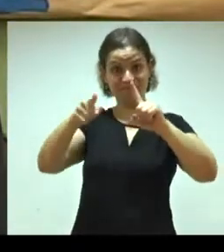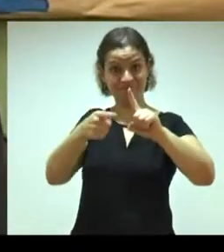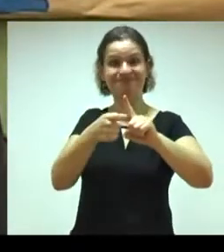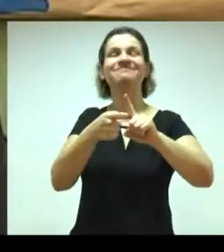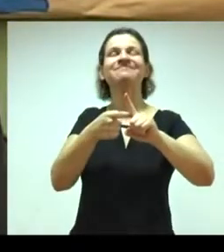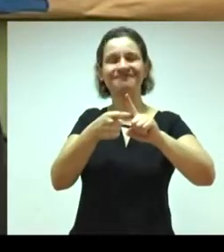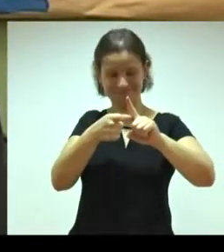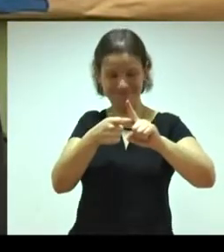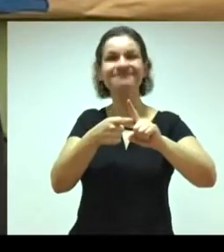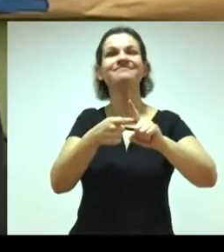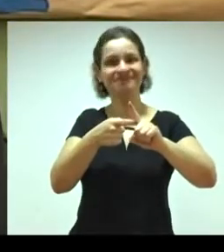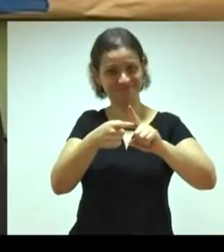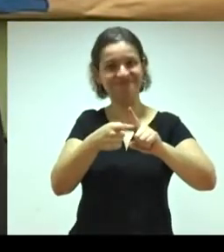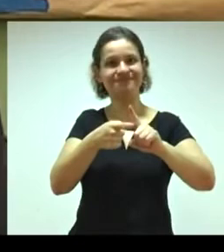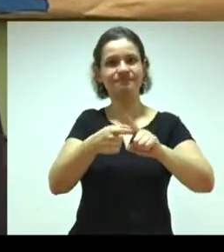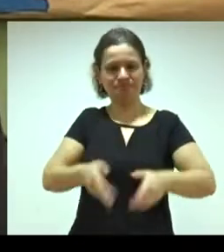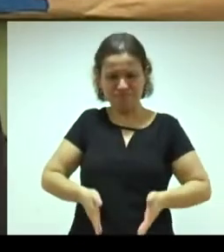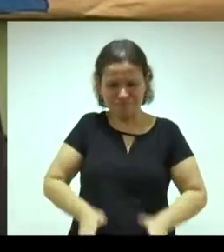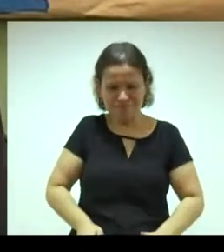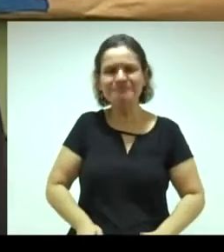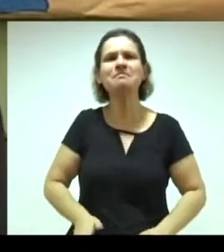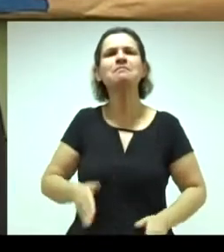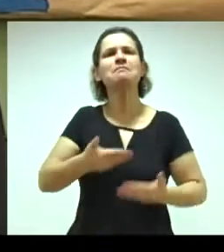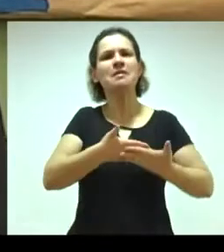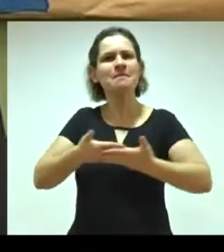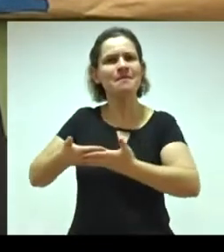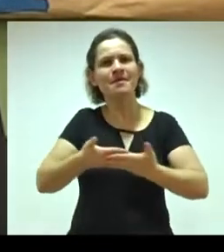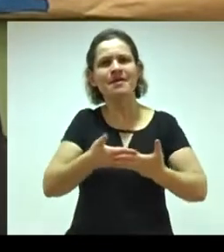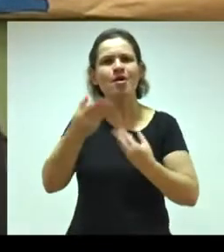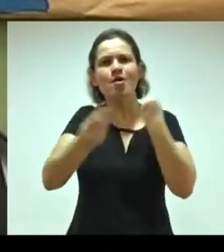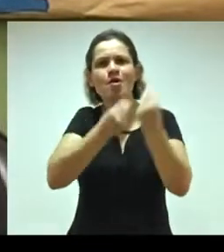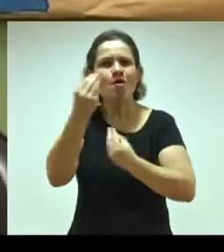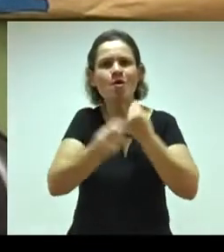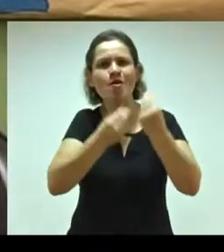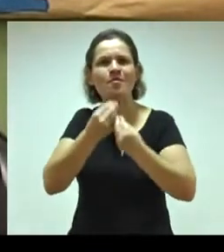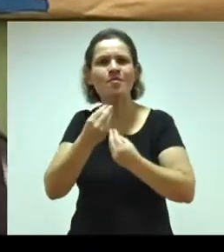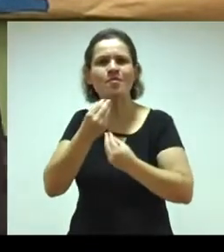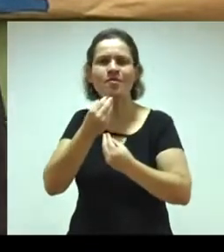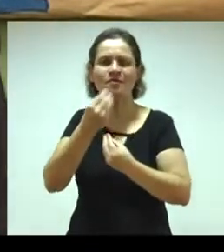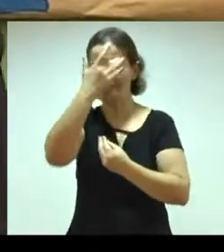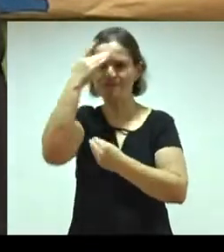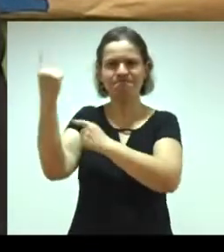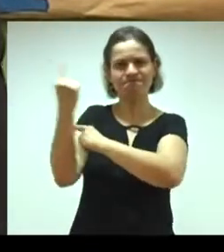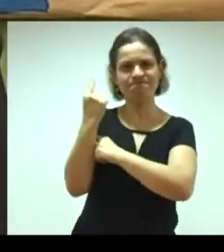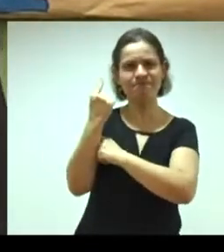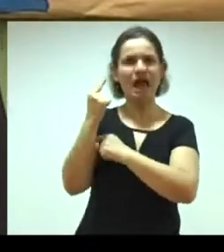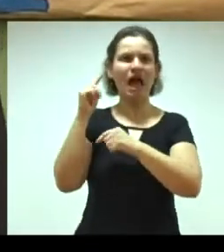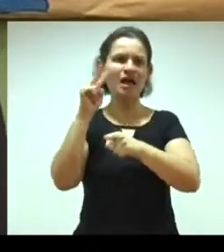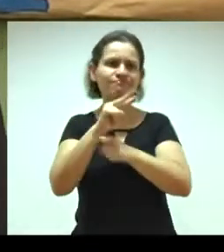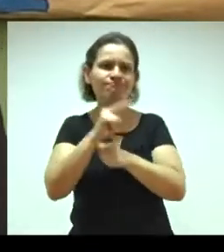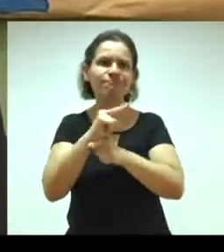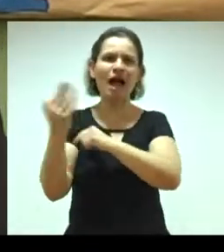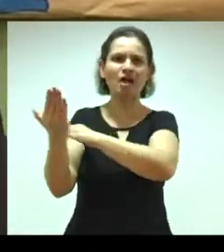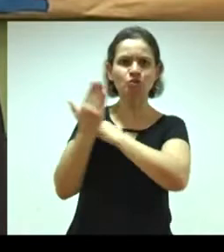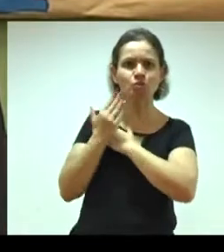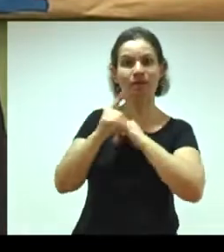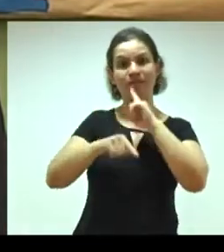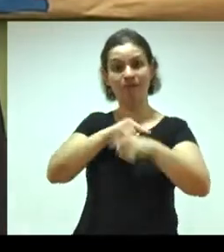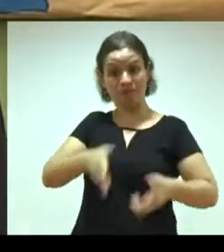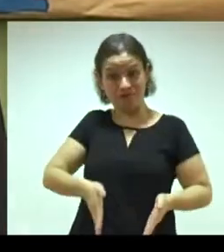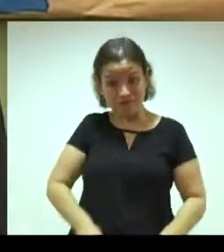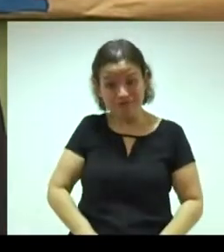no parto, como o companheiro pode estar auxiliando no pós